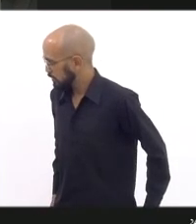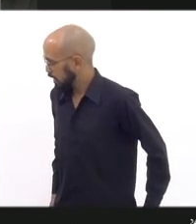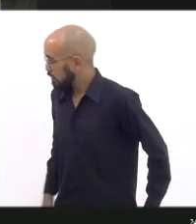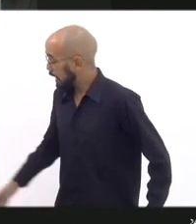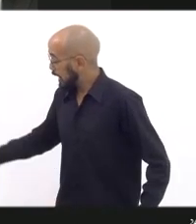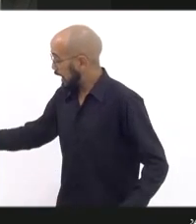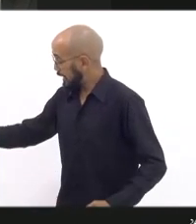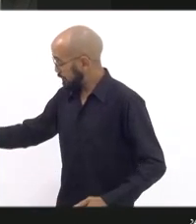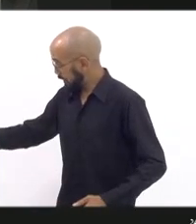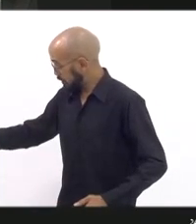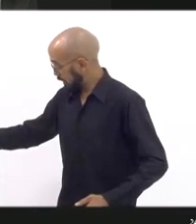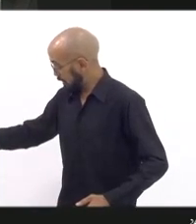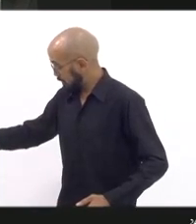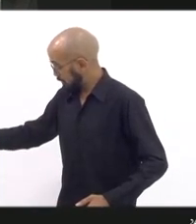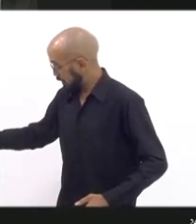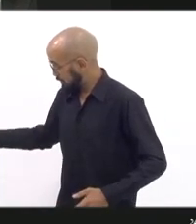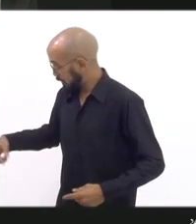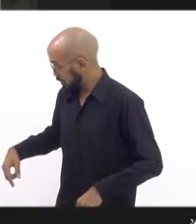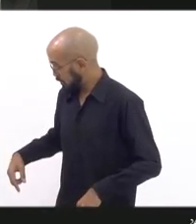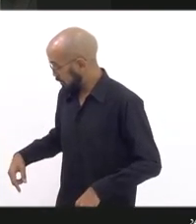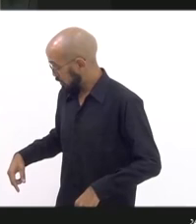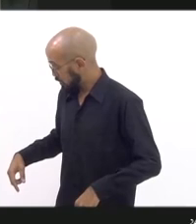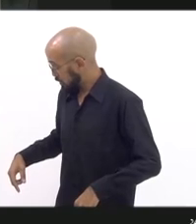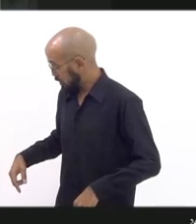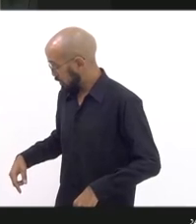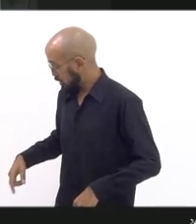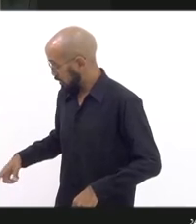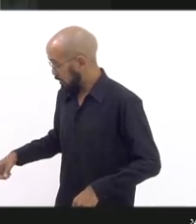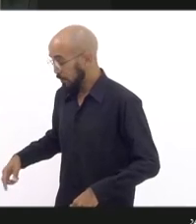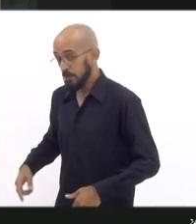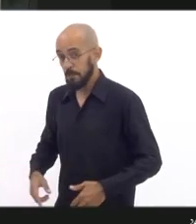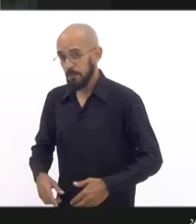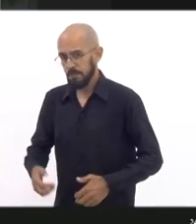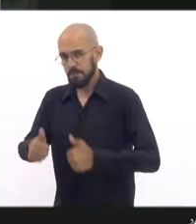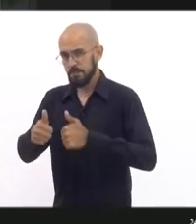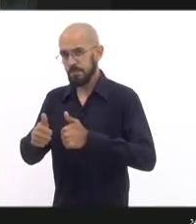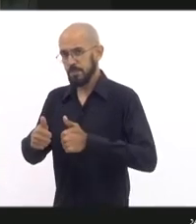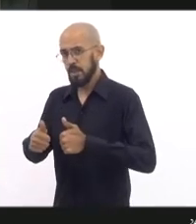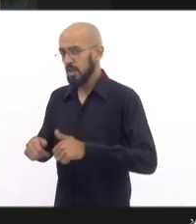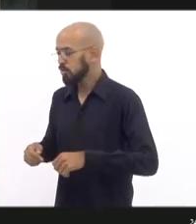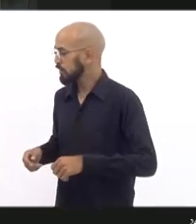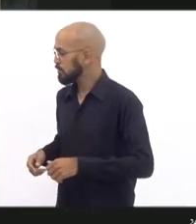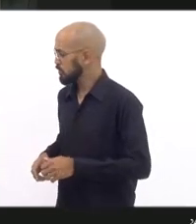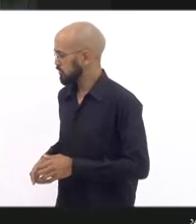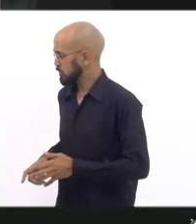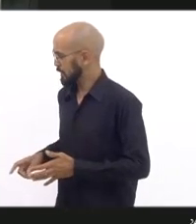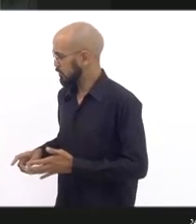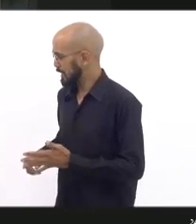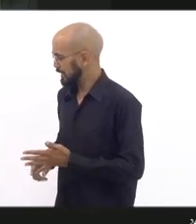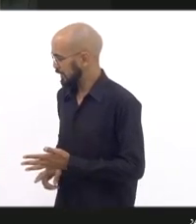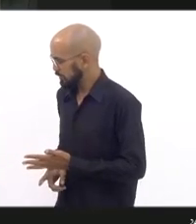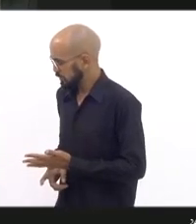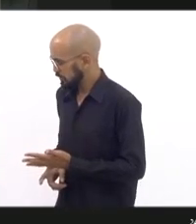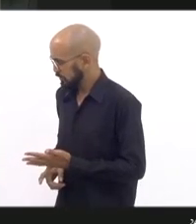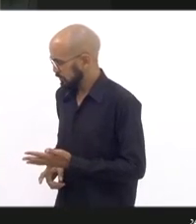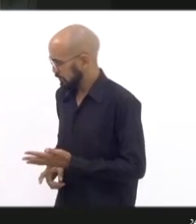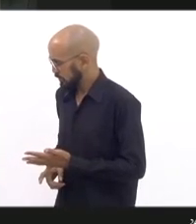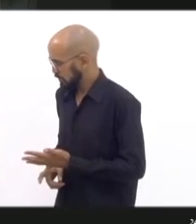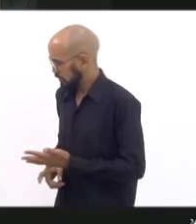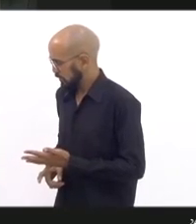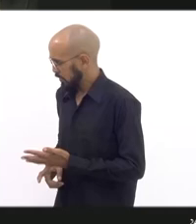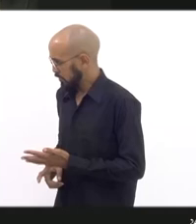estamos aguardando também, estou vendo aqui a Lohama Machado, nossa companheira da Comissão